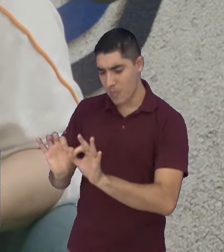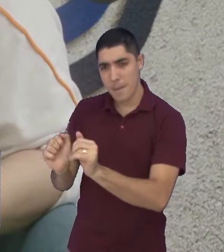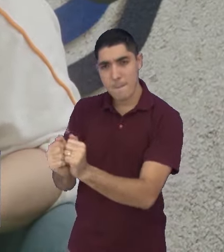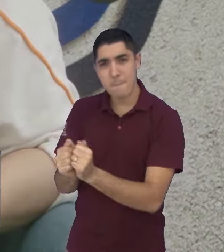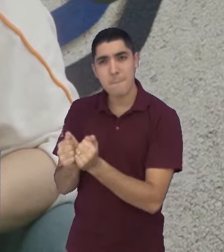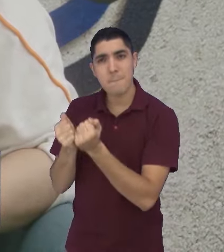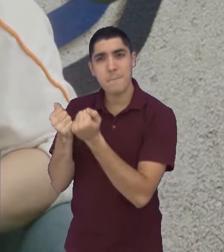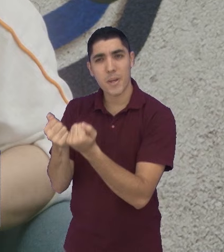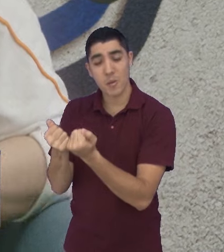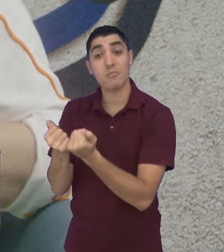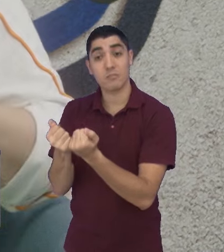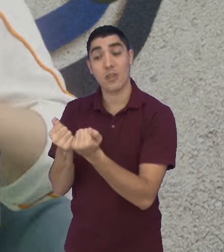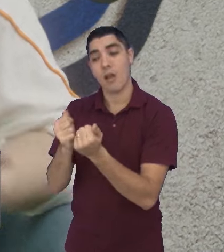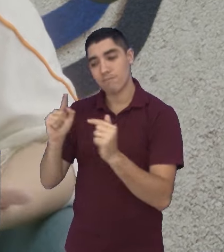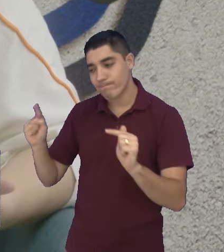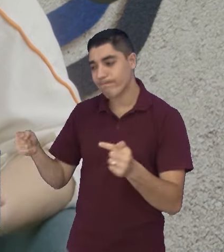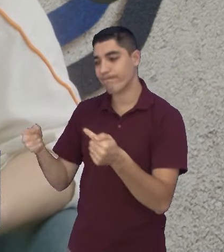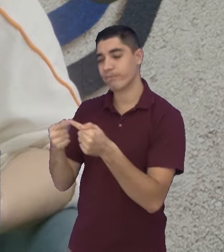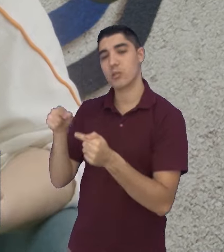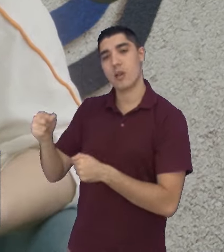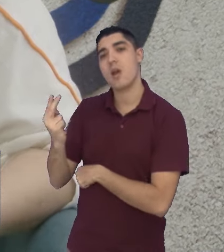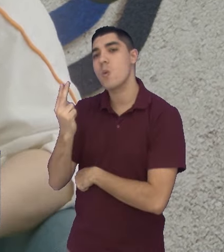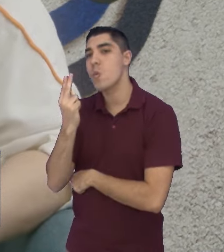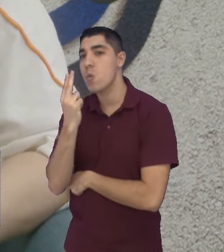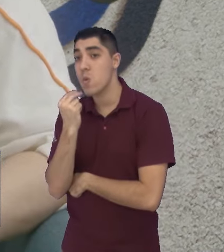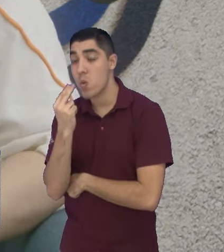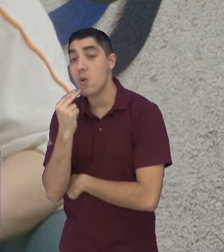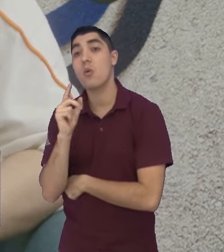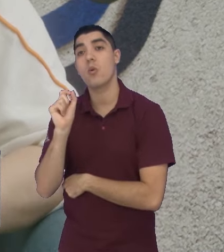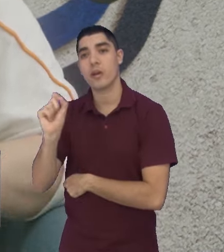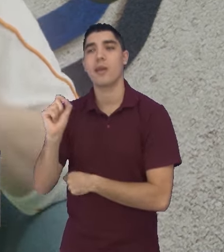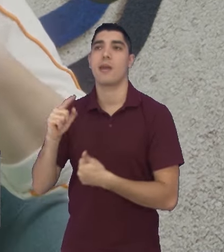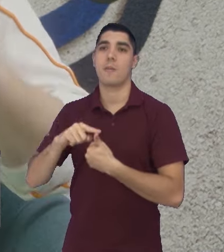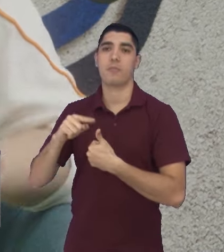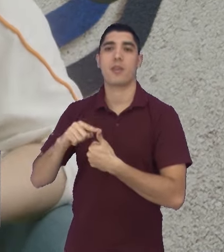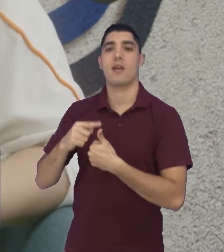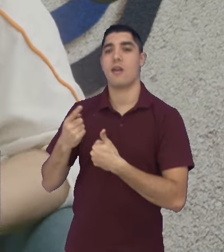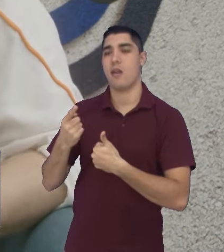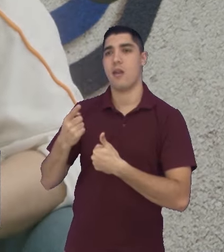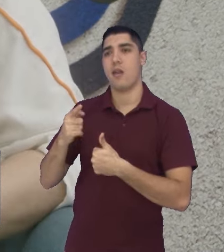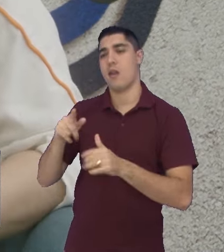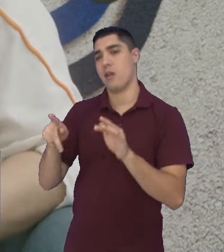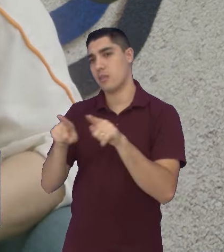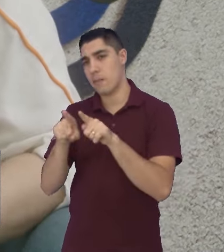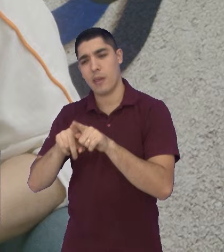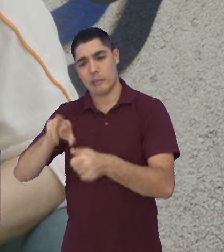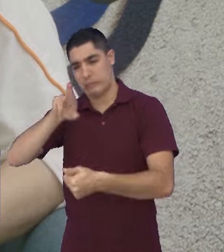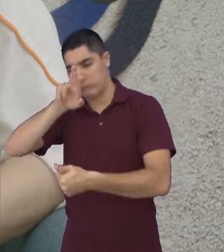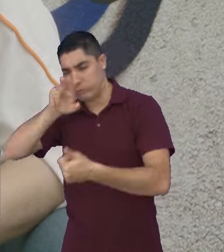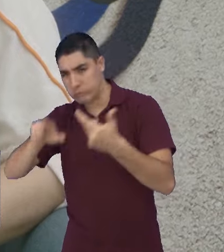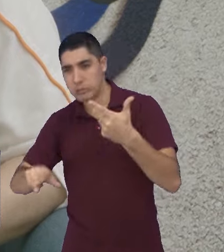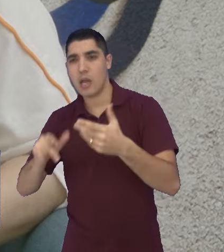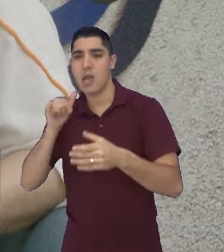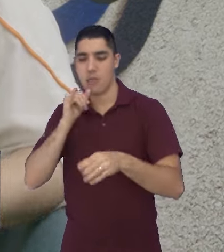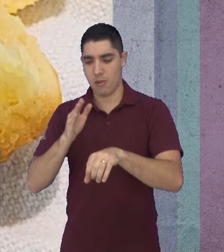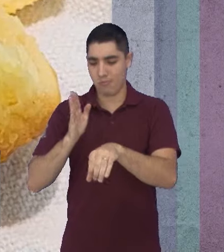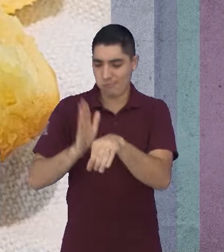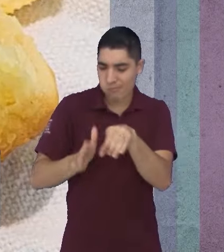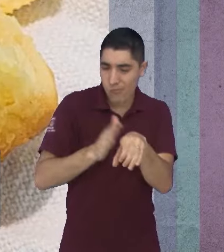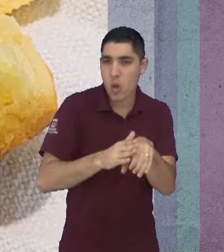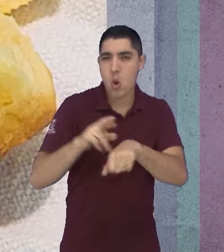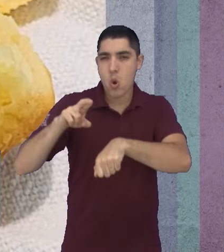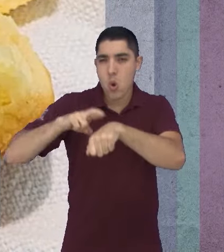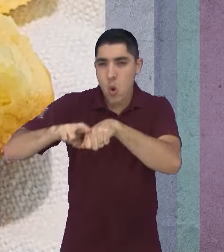aliado junto à nutrição, colocar alimentos como pães, como beterraba, como alimentos que não têm